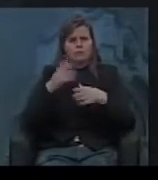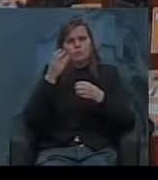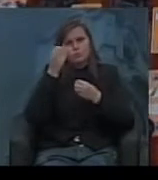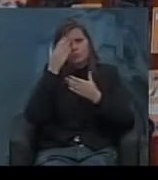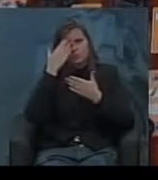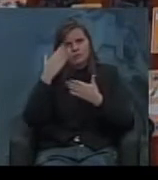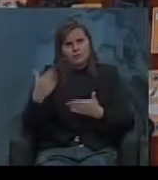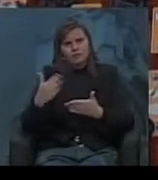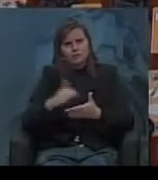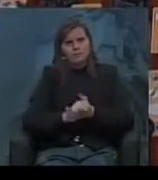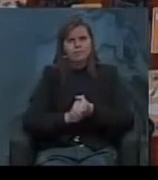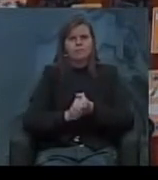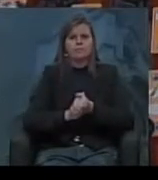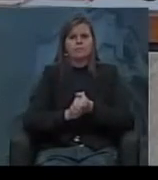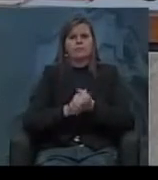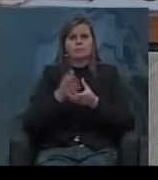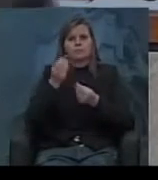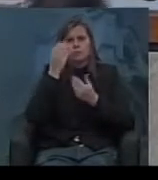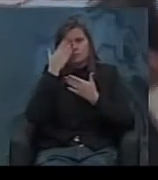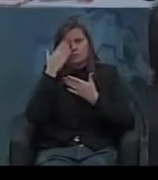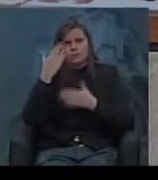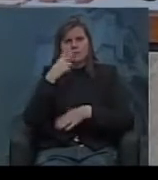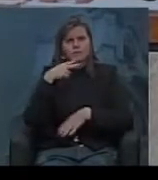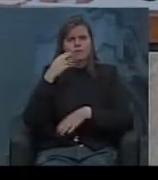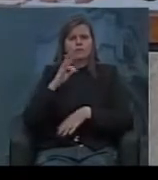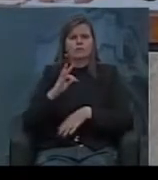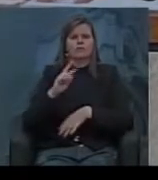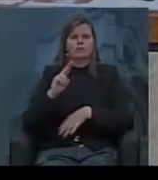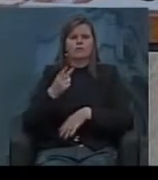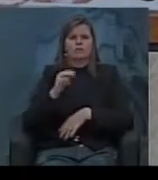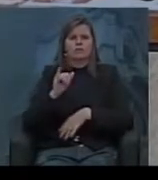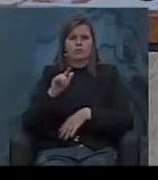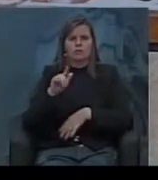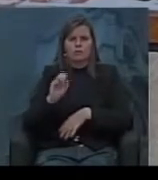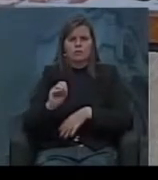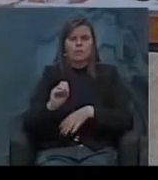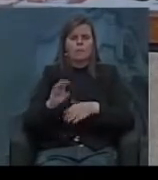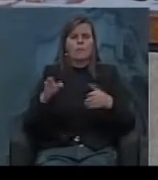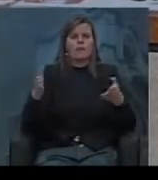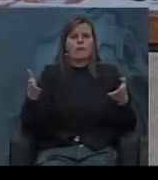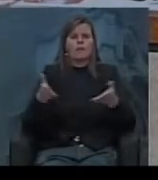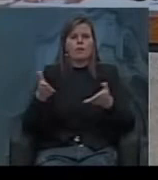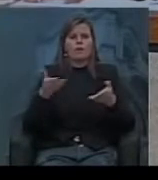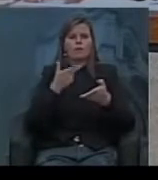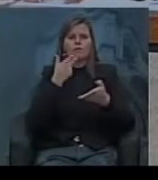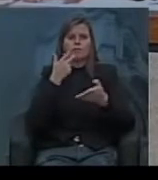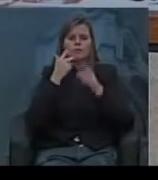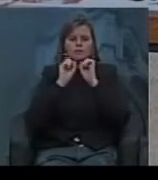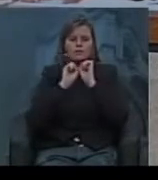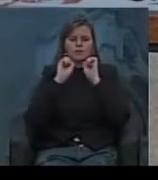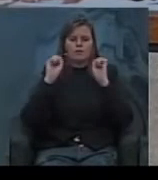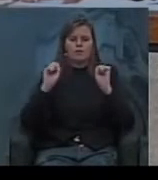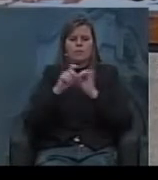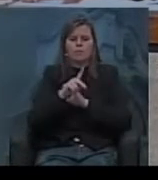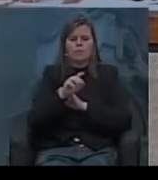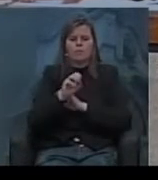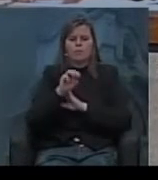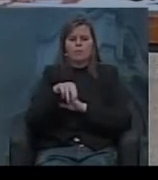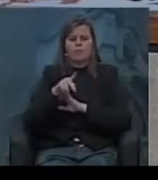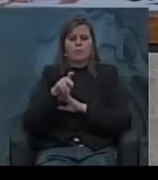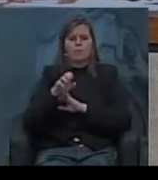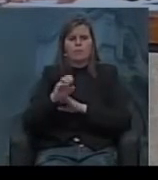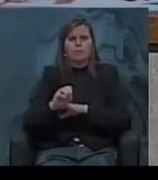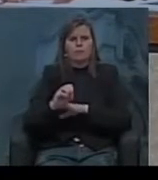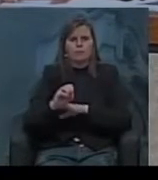Muito obrigado. Obrigado, vereador Tiago. Eu passo ao secretário Pompeu de Matos